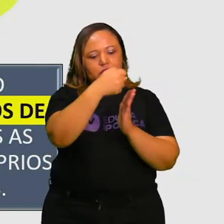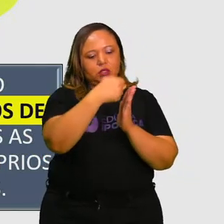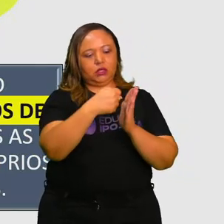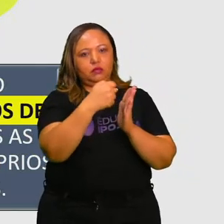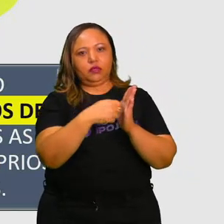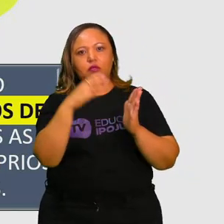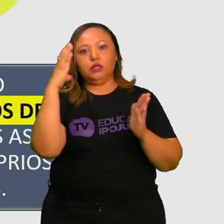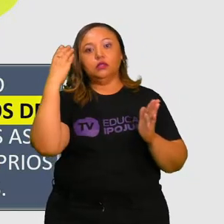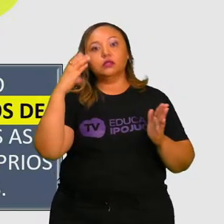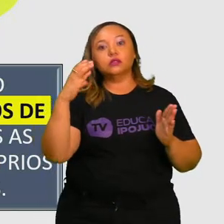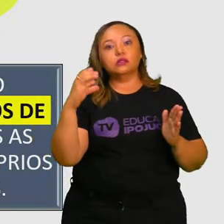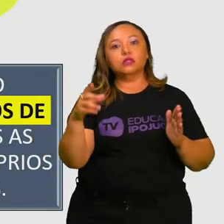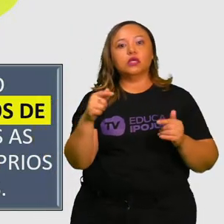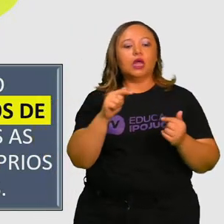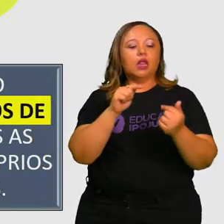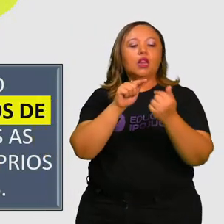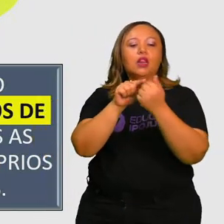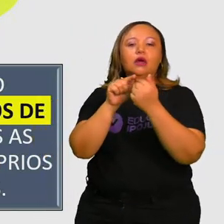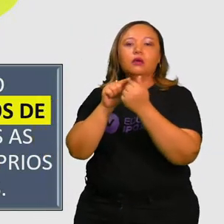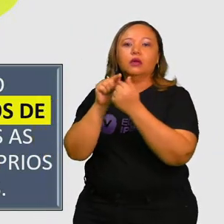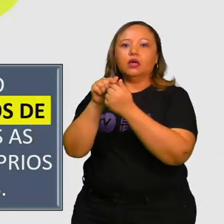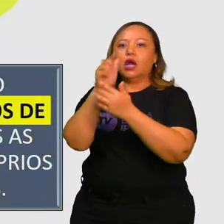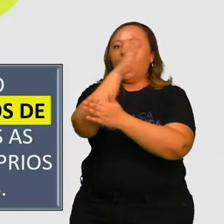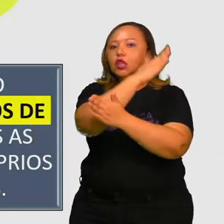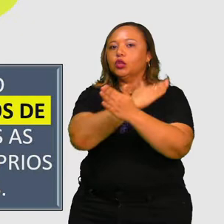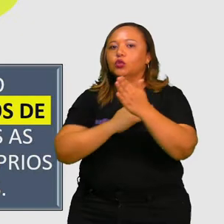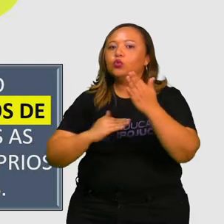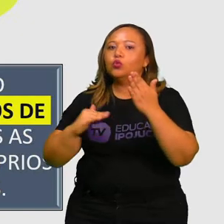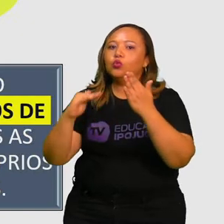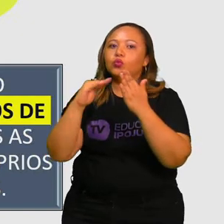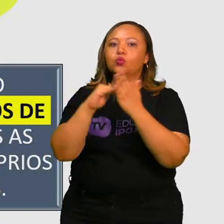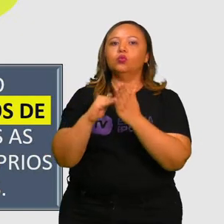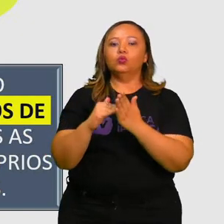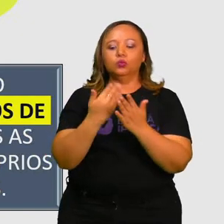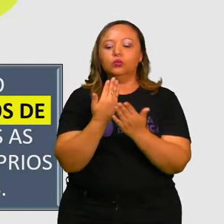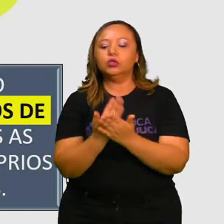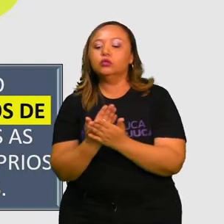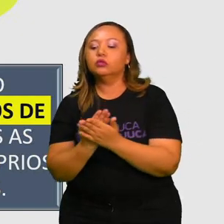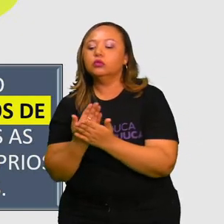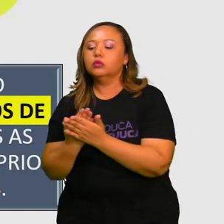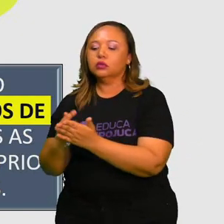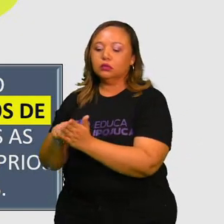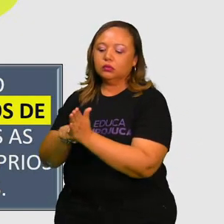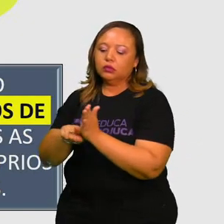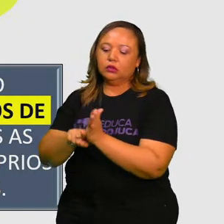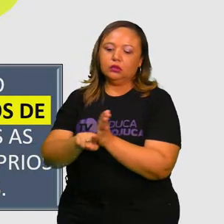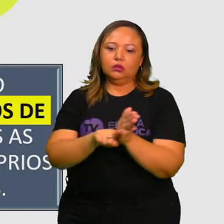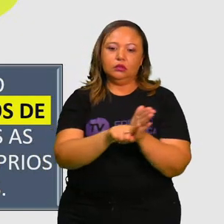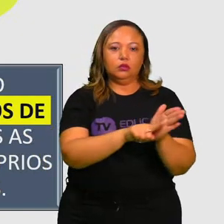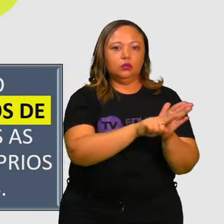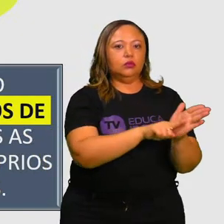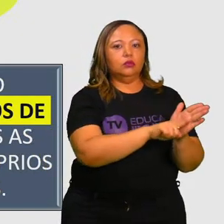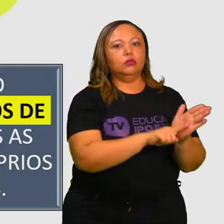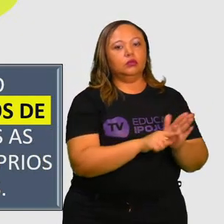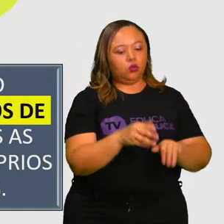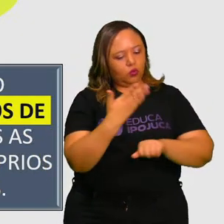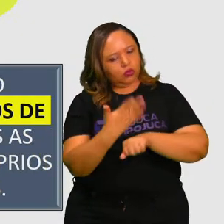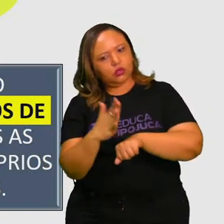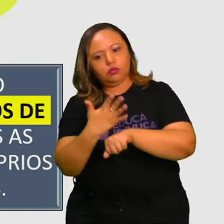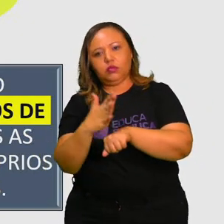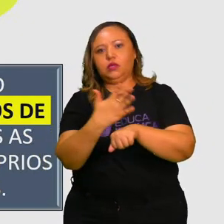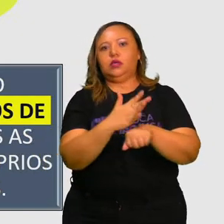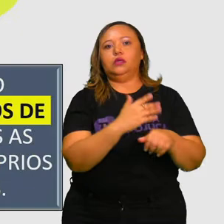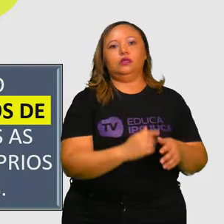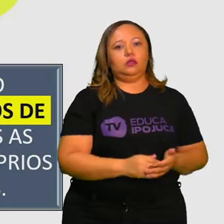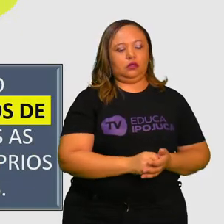A ciência representa todo o conhecimento adquirido através do estudo, pesquisa ou da prática baseado em certos